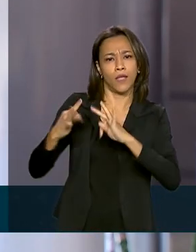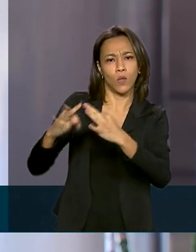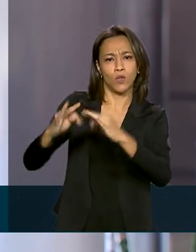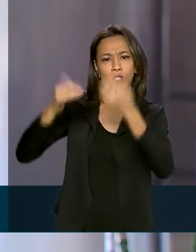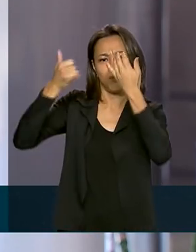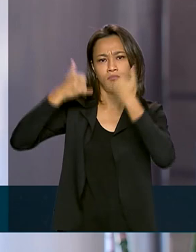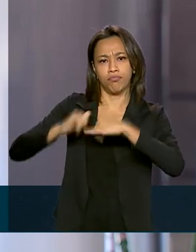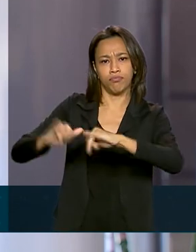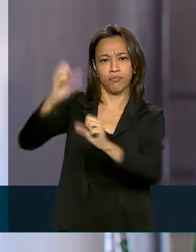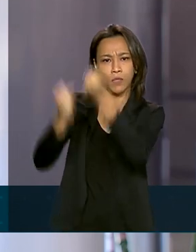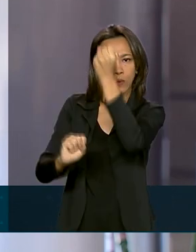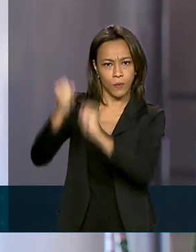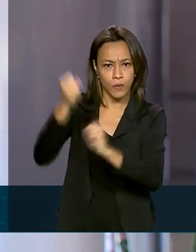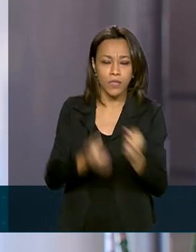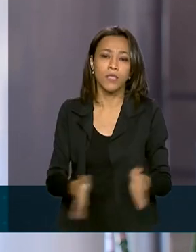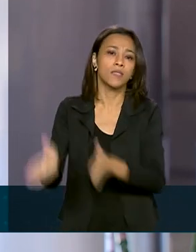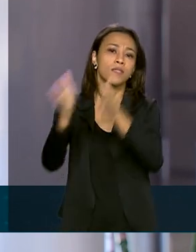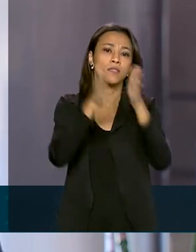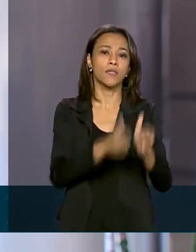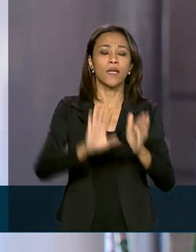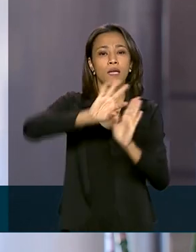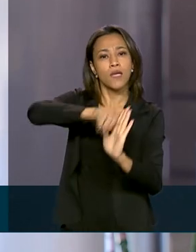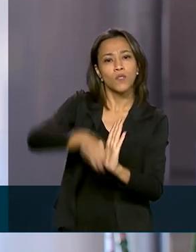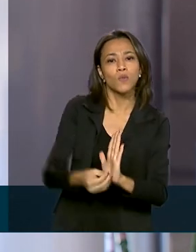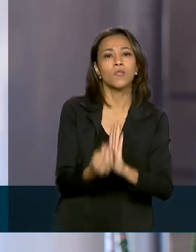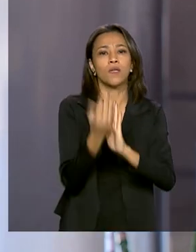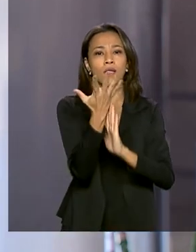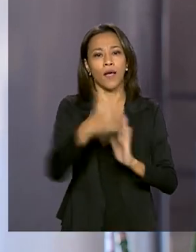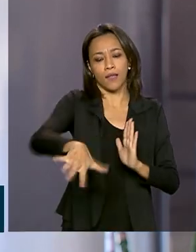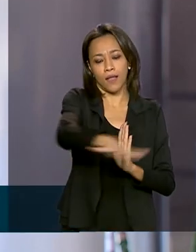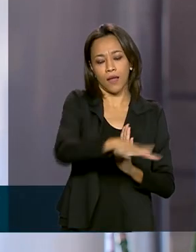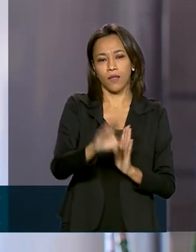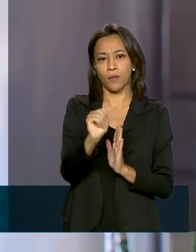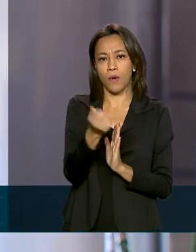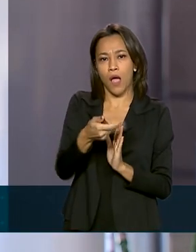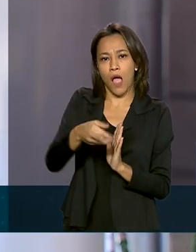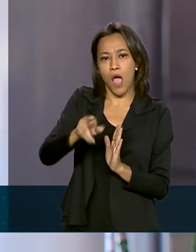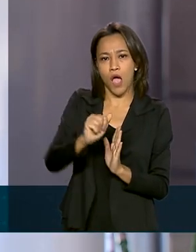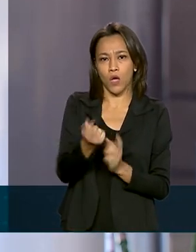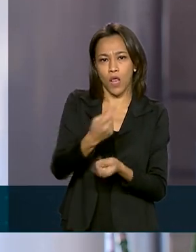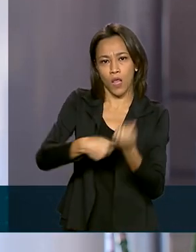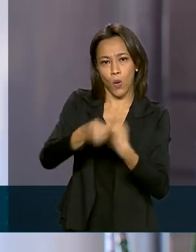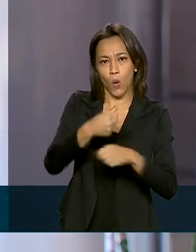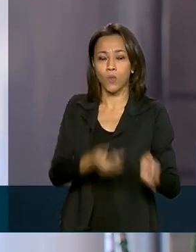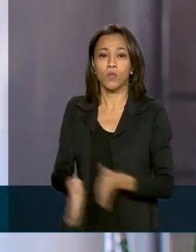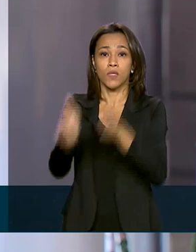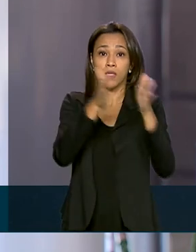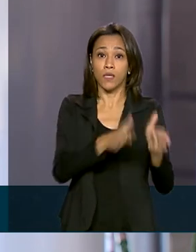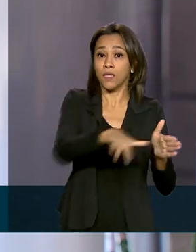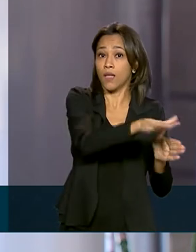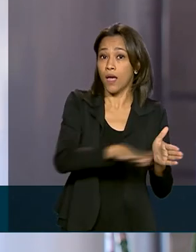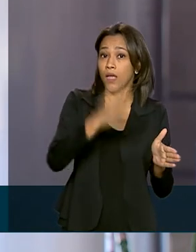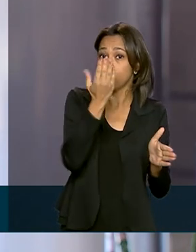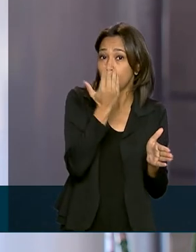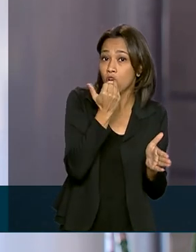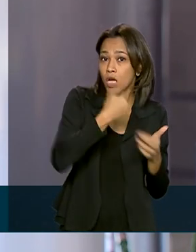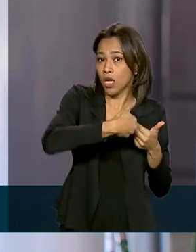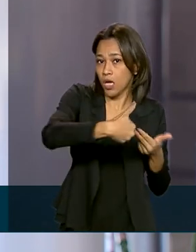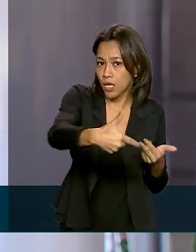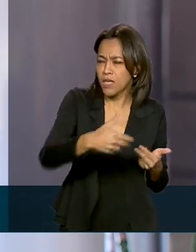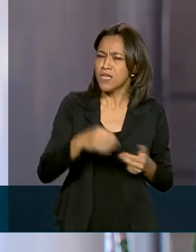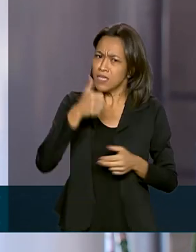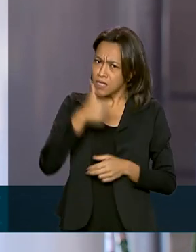industriais, soluções sustentáveis para o agronegócio e engenharia de alimentos. 121